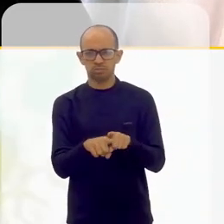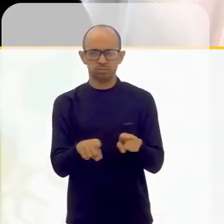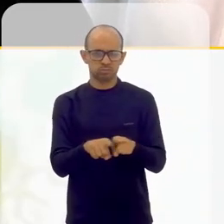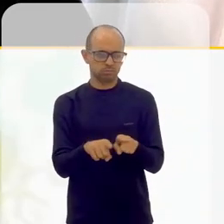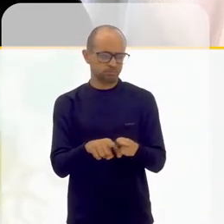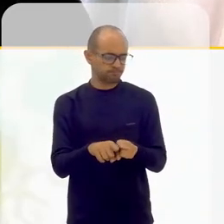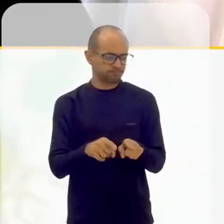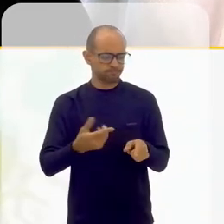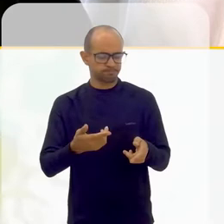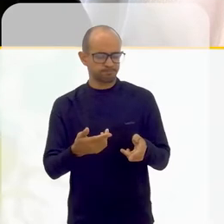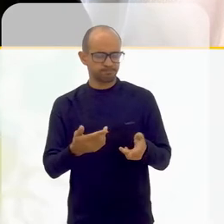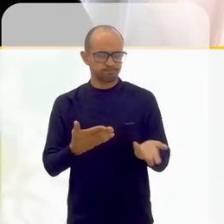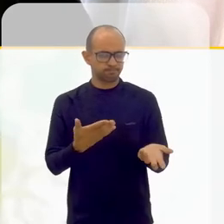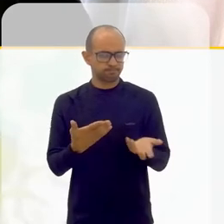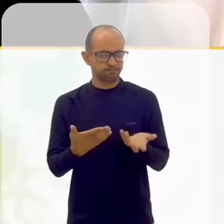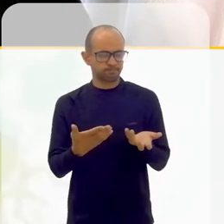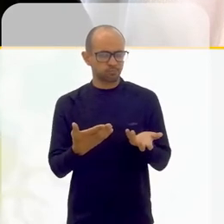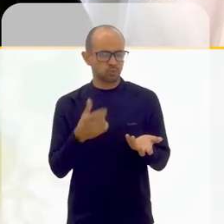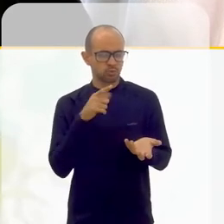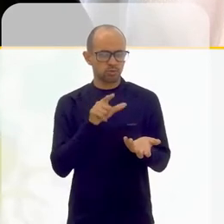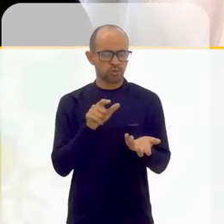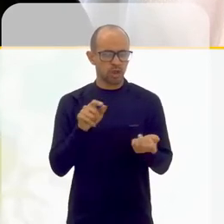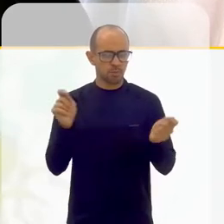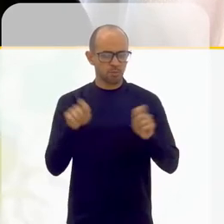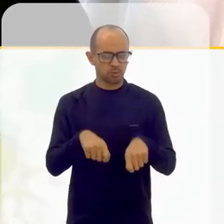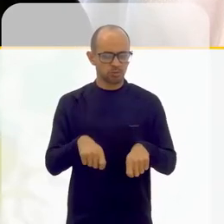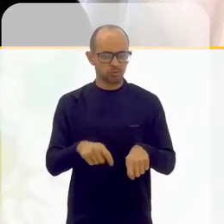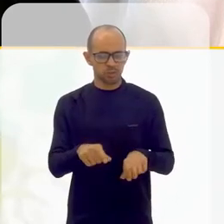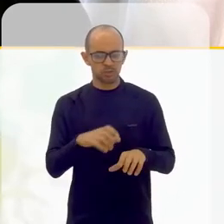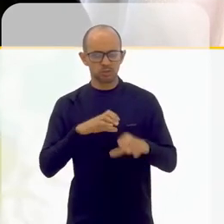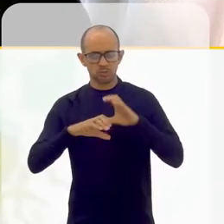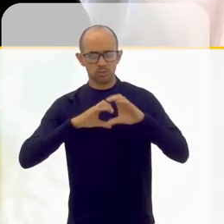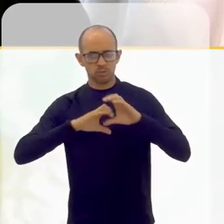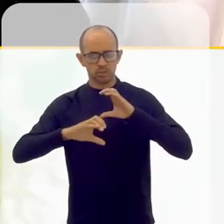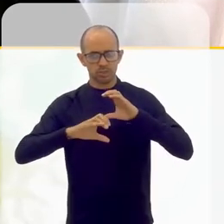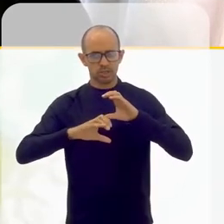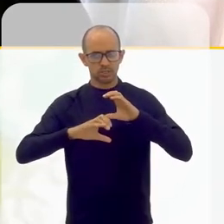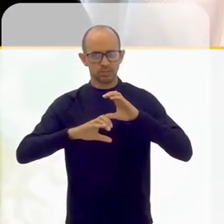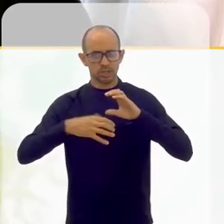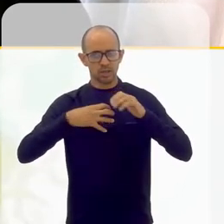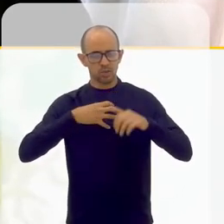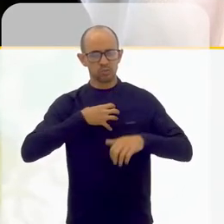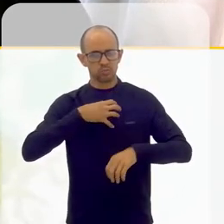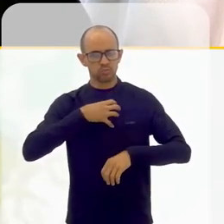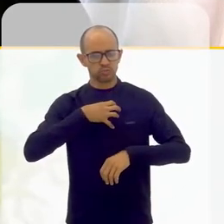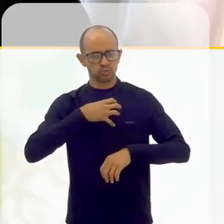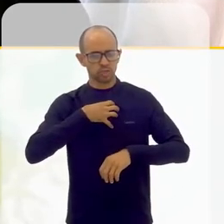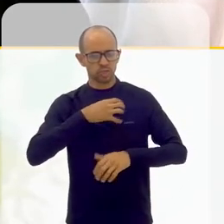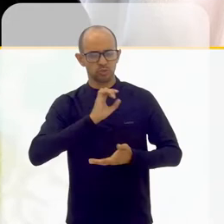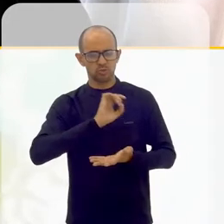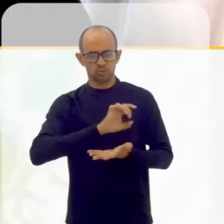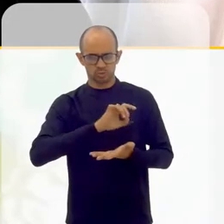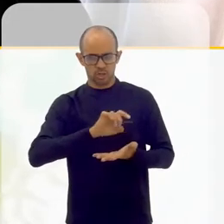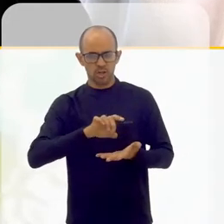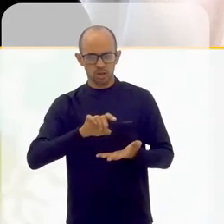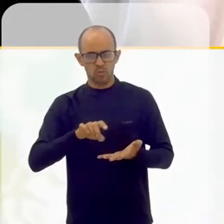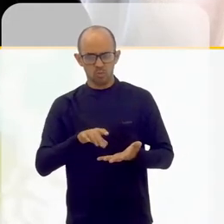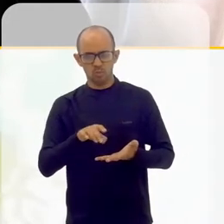parecido que te possibilite se comunicar na linguagem deles.